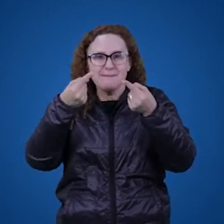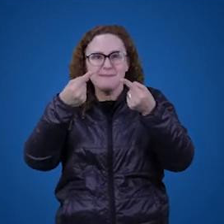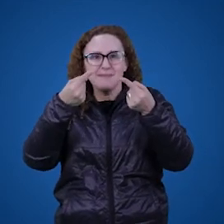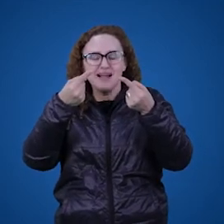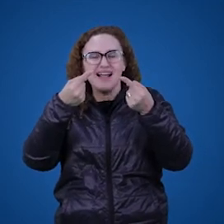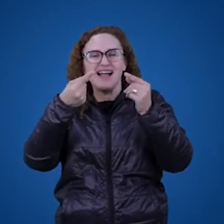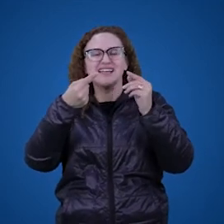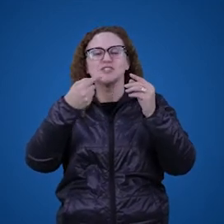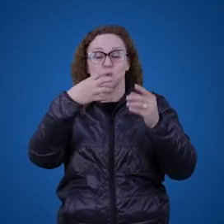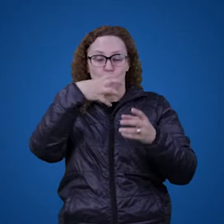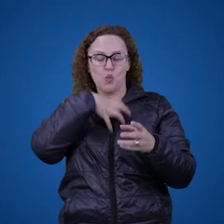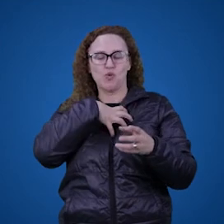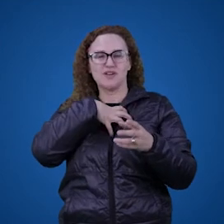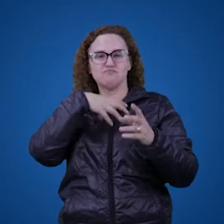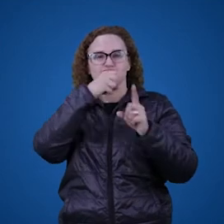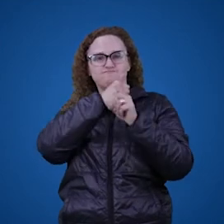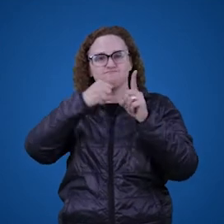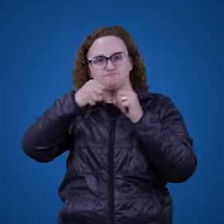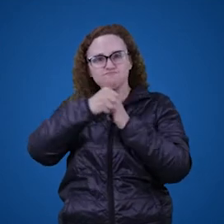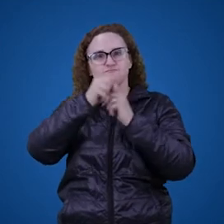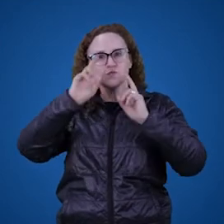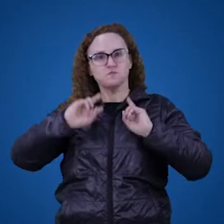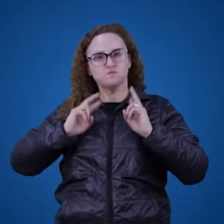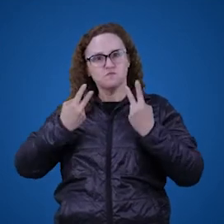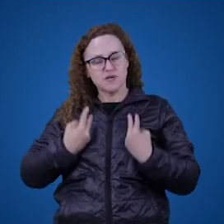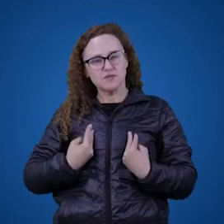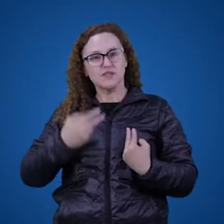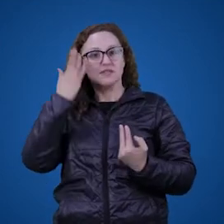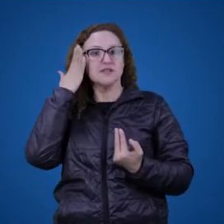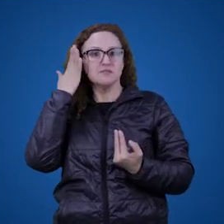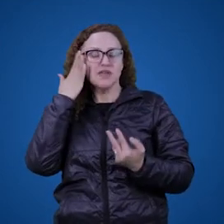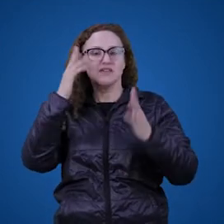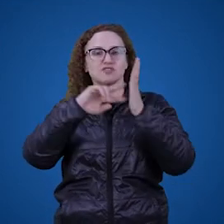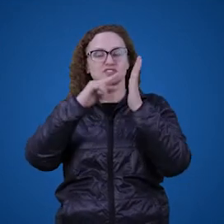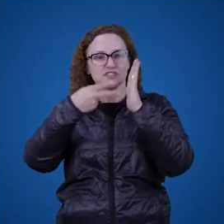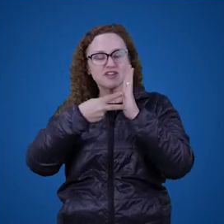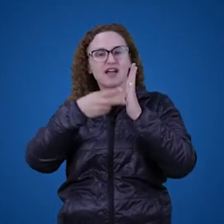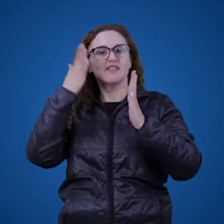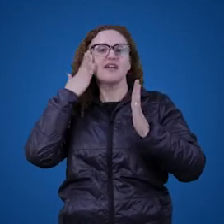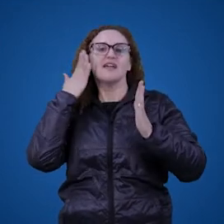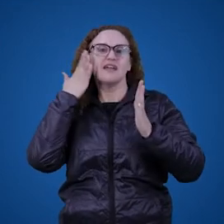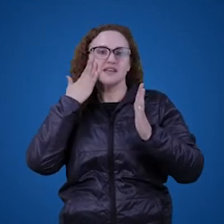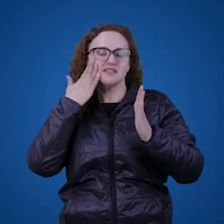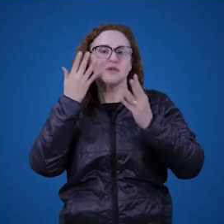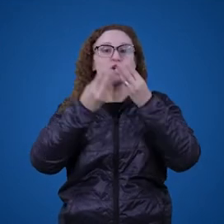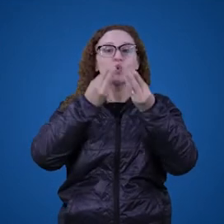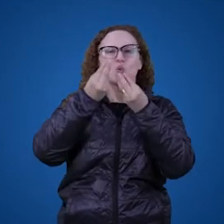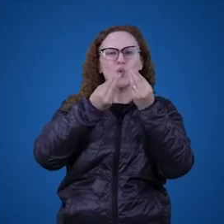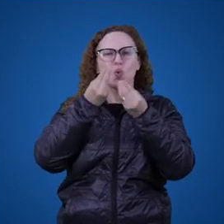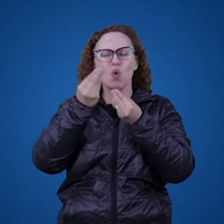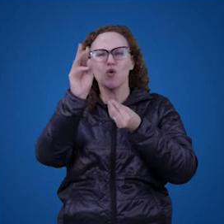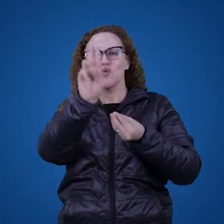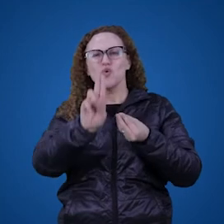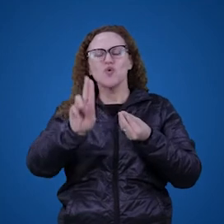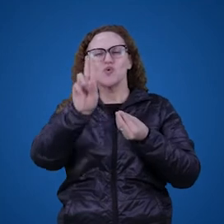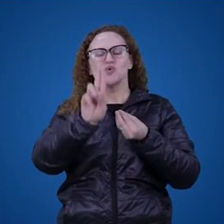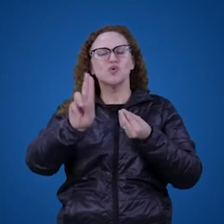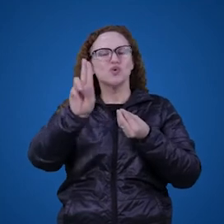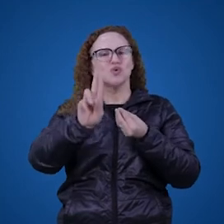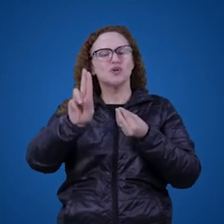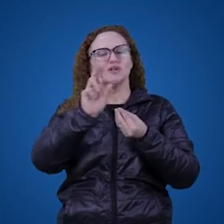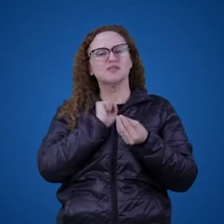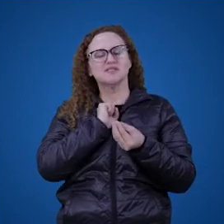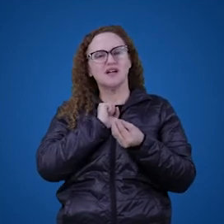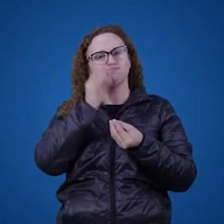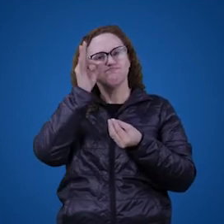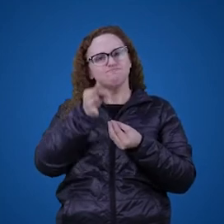desempenha no comportamento social humano. Saber o significado da expressão é apenas saber como empregar a expressão